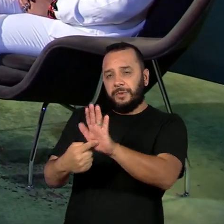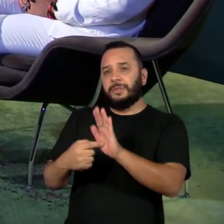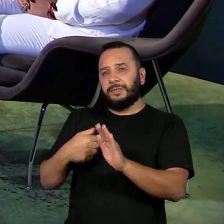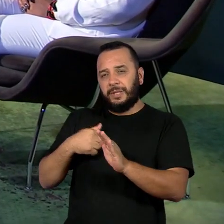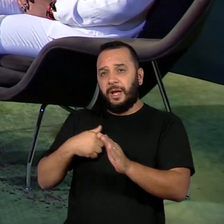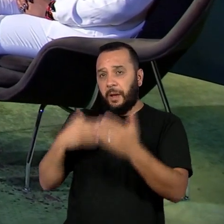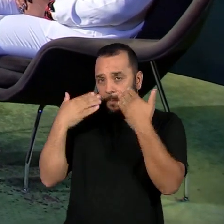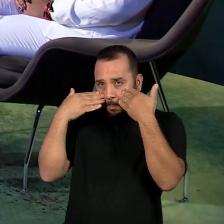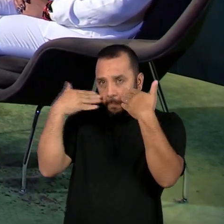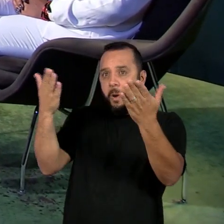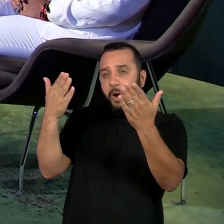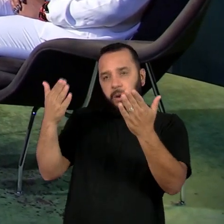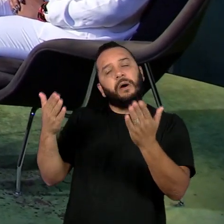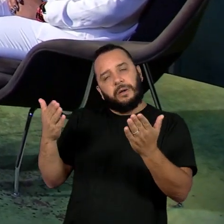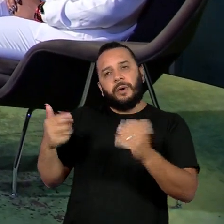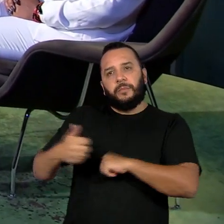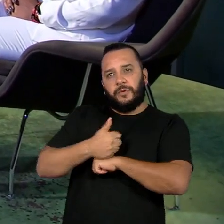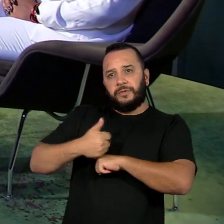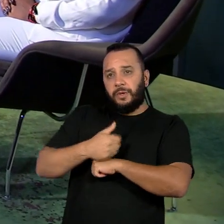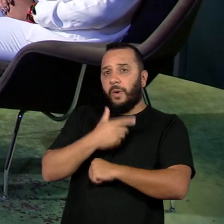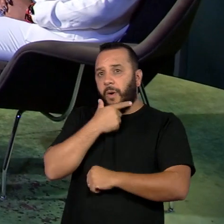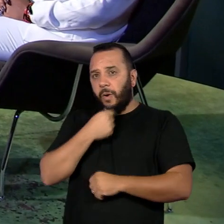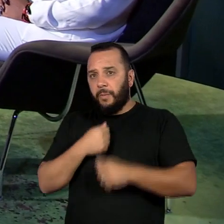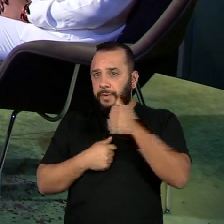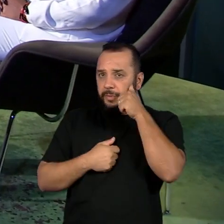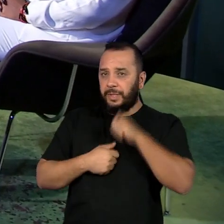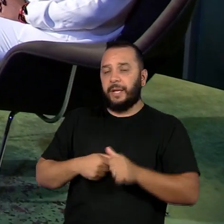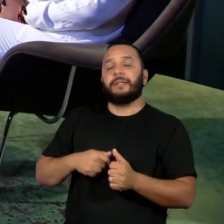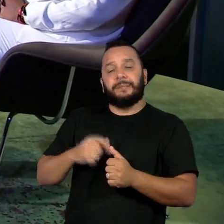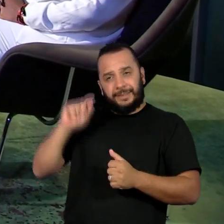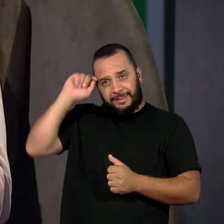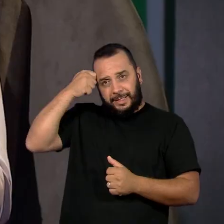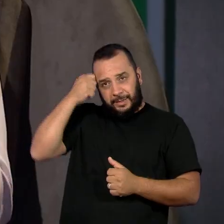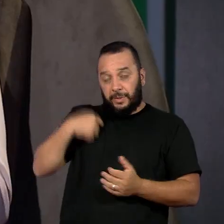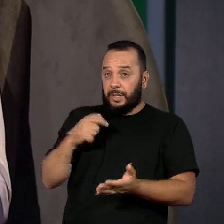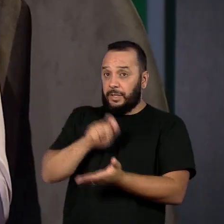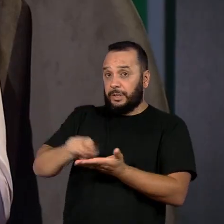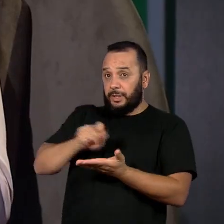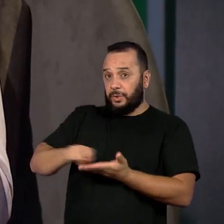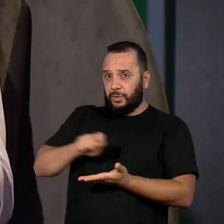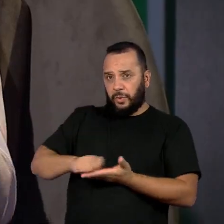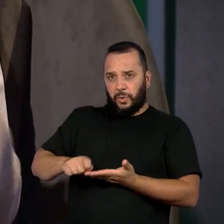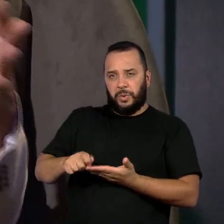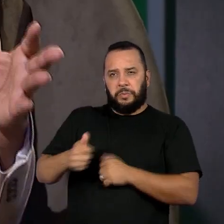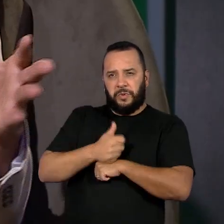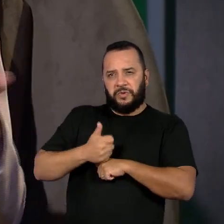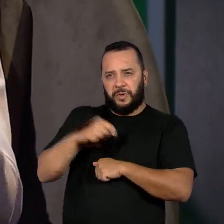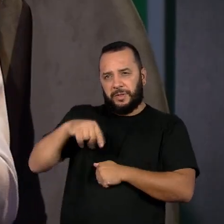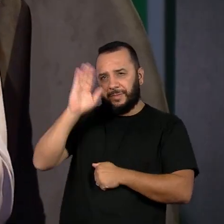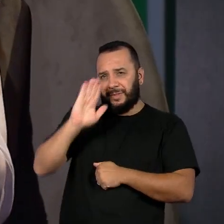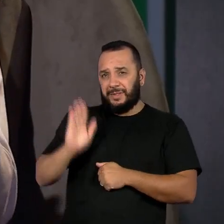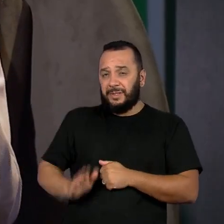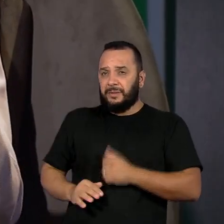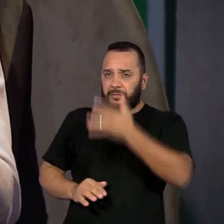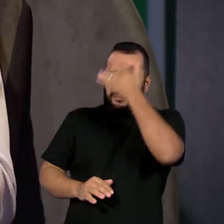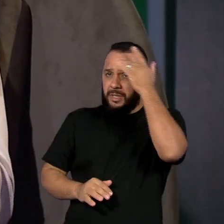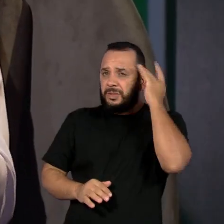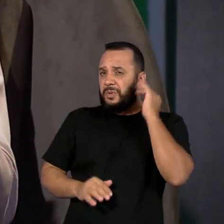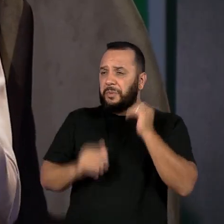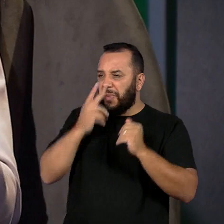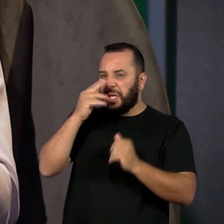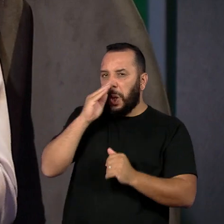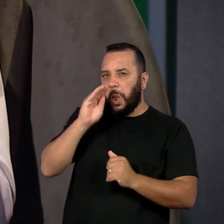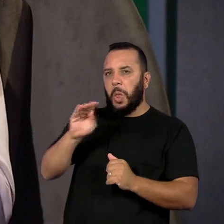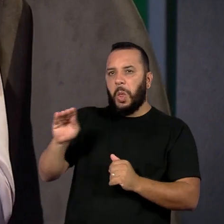mulheres negros, escritores brasileiros, que ninguém percebia. Então, as grandes festas e feiras e